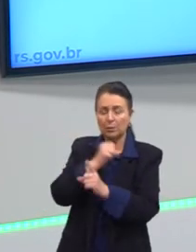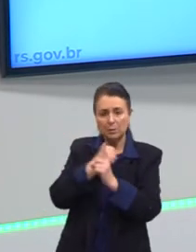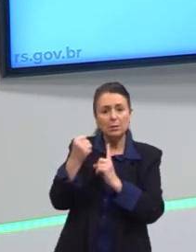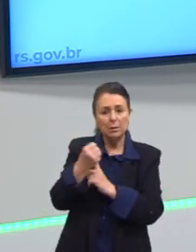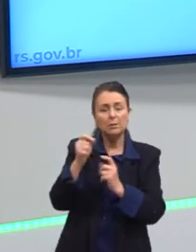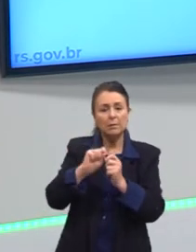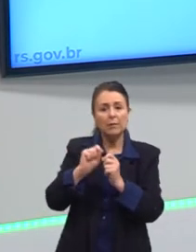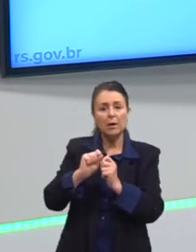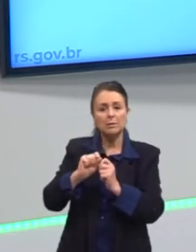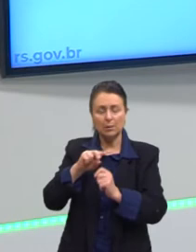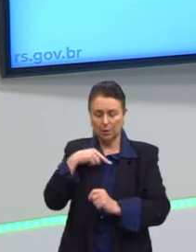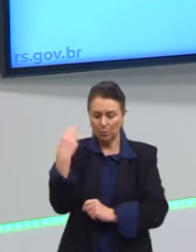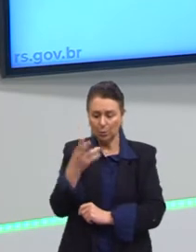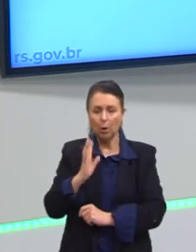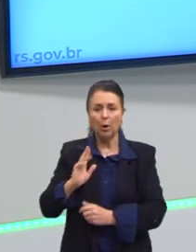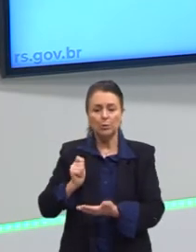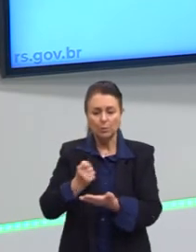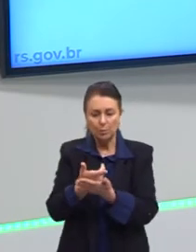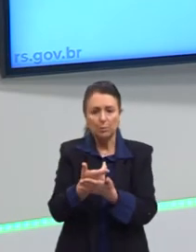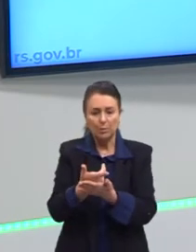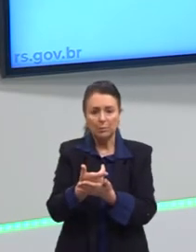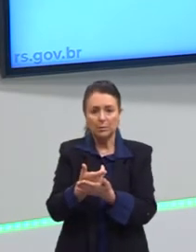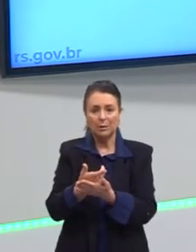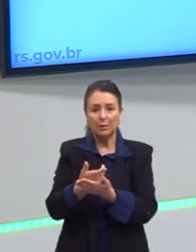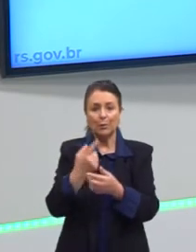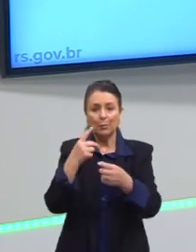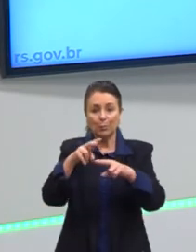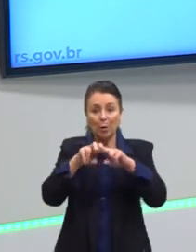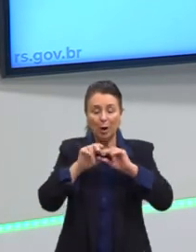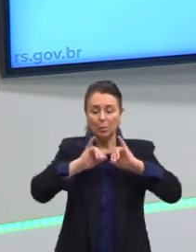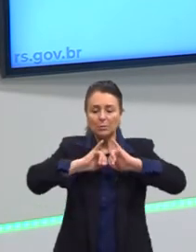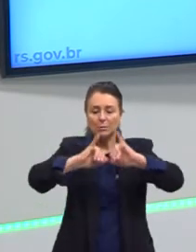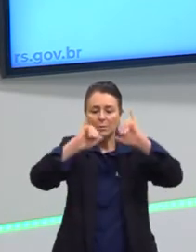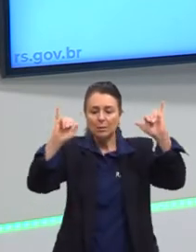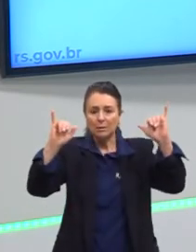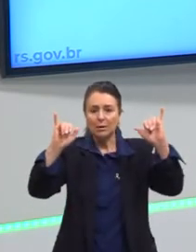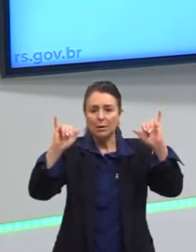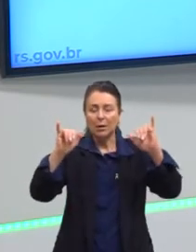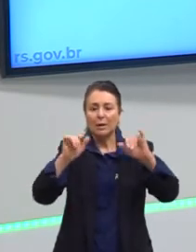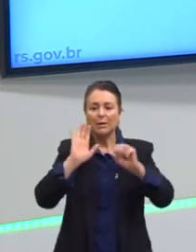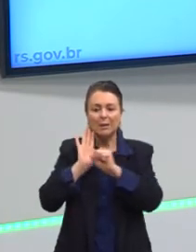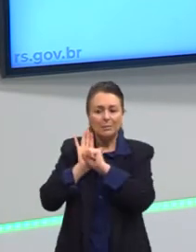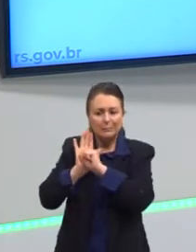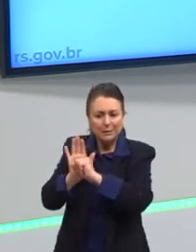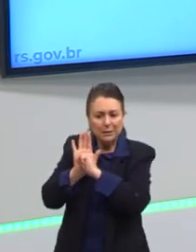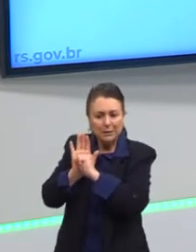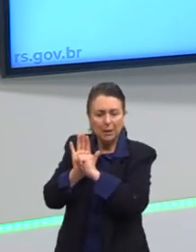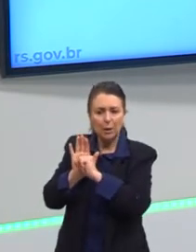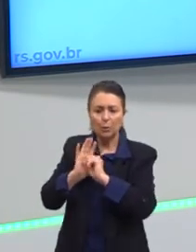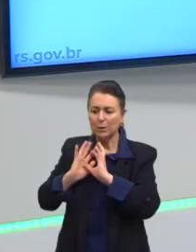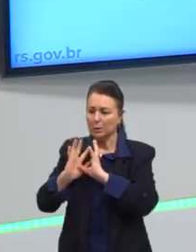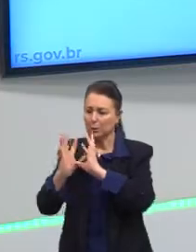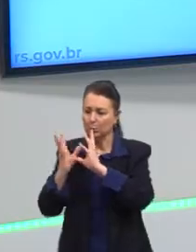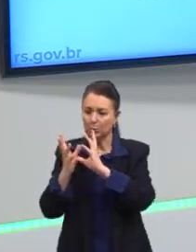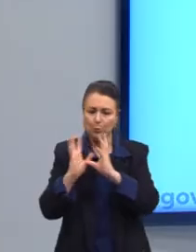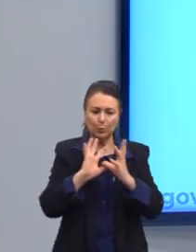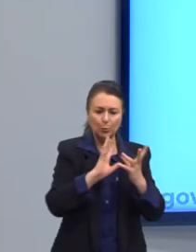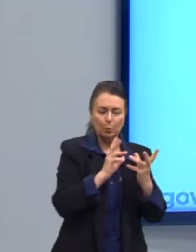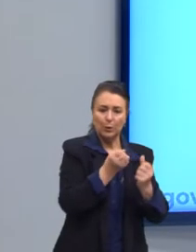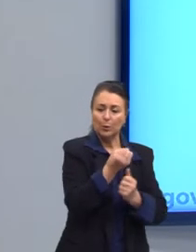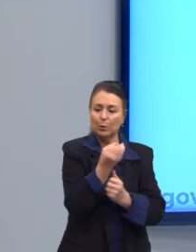e a propaganda nos leva a essa perspectiva nessa pressão entre massificação e coletivização.